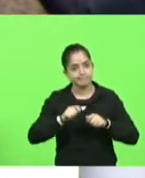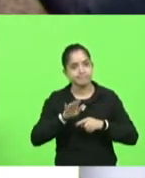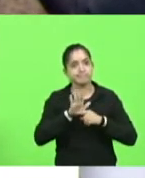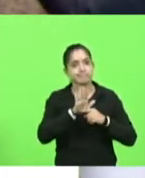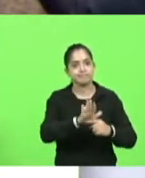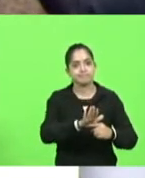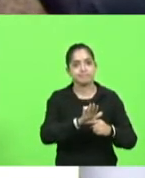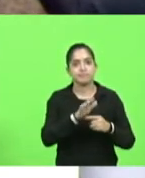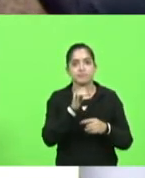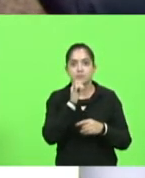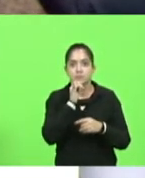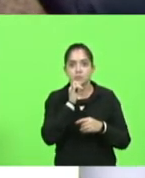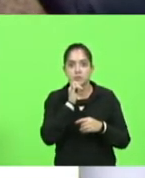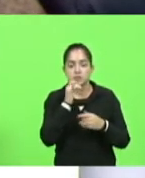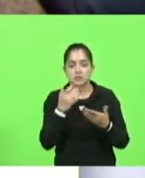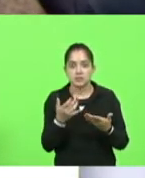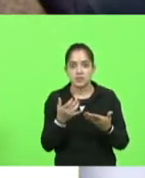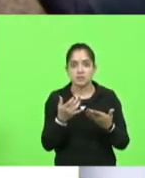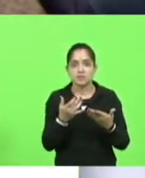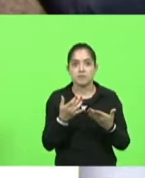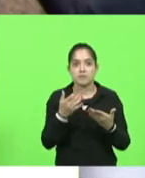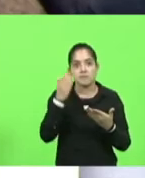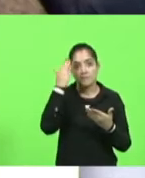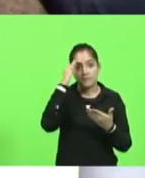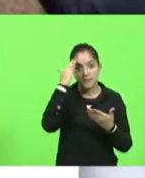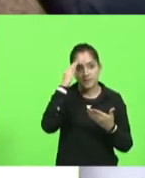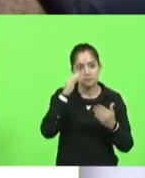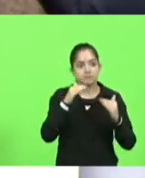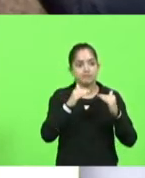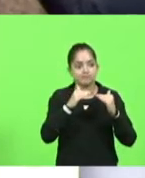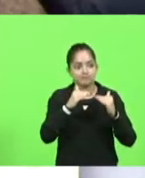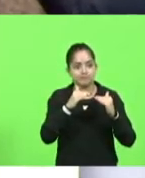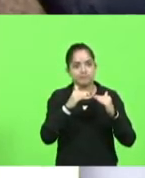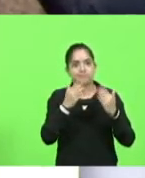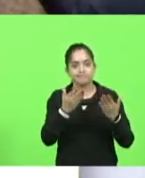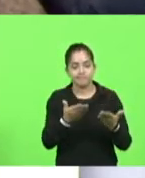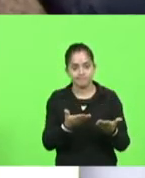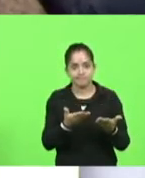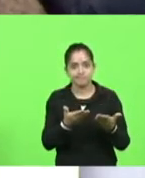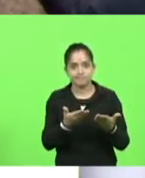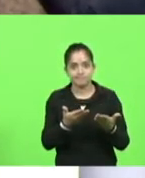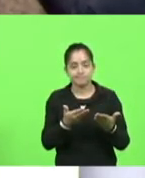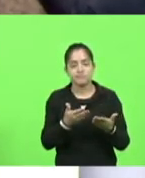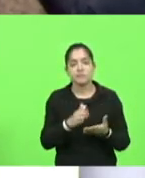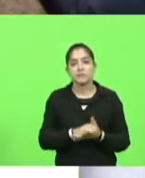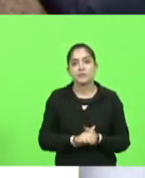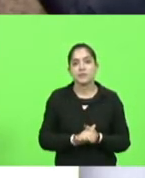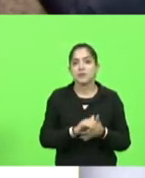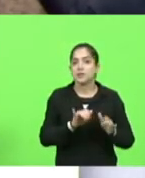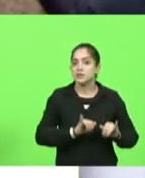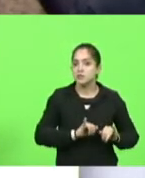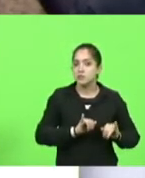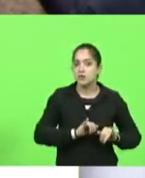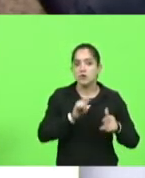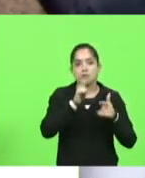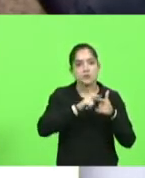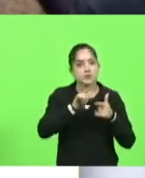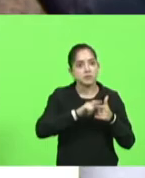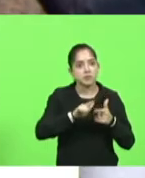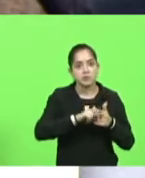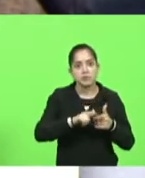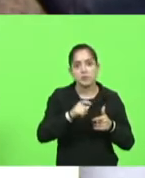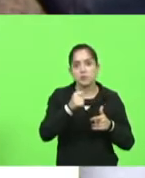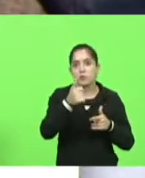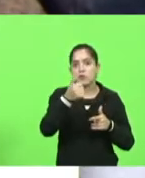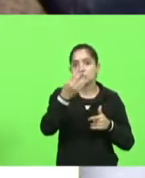exemplo ter medidas mais sensatas mais coerentes para esse setor que sofre tanto já são quase 40%